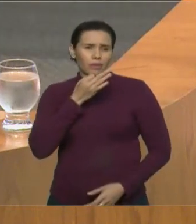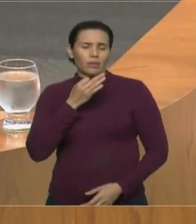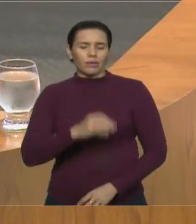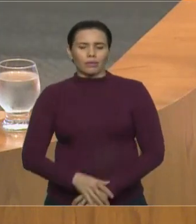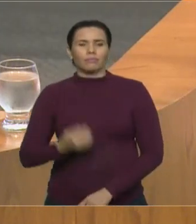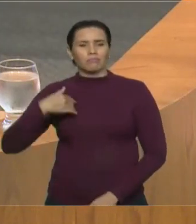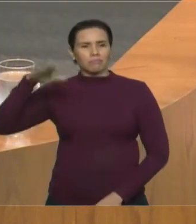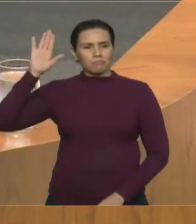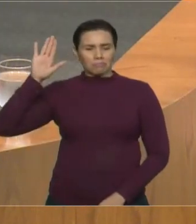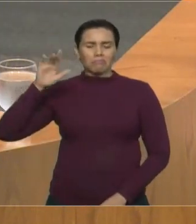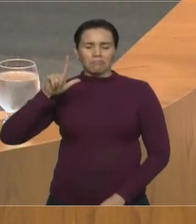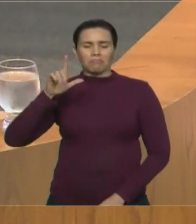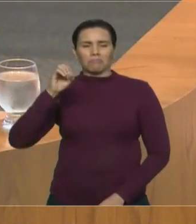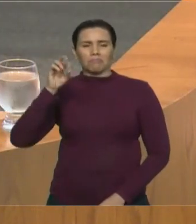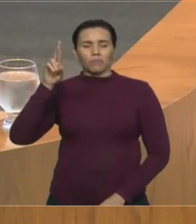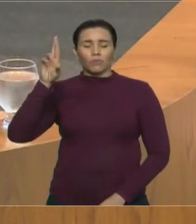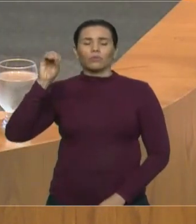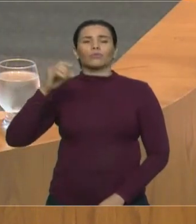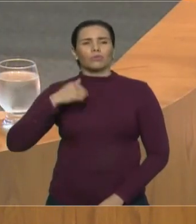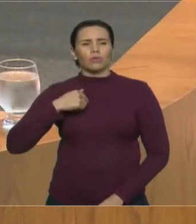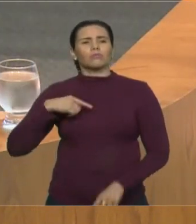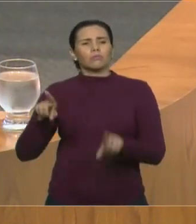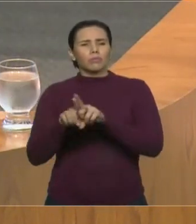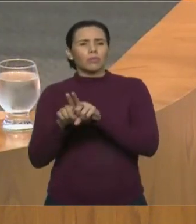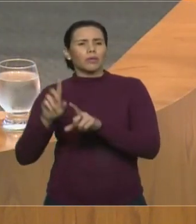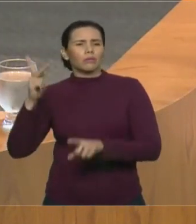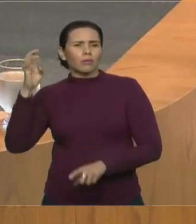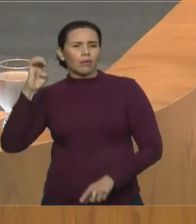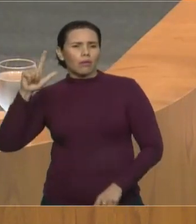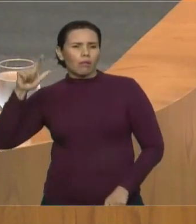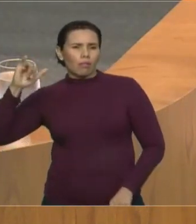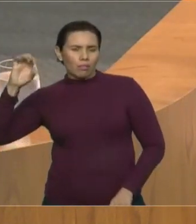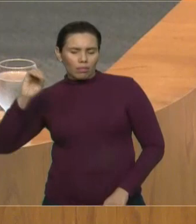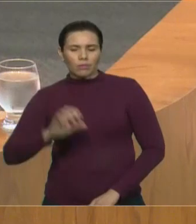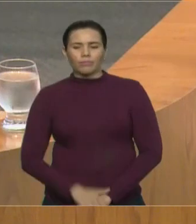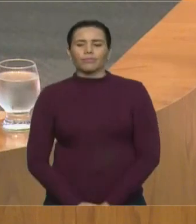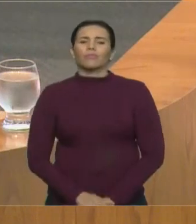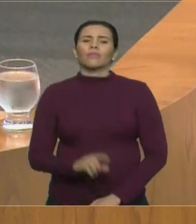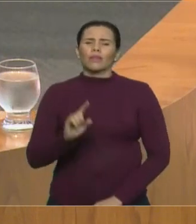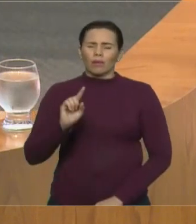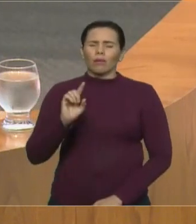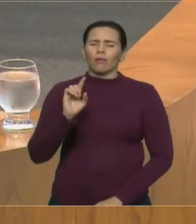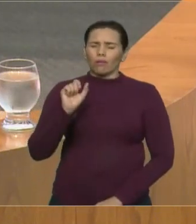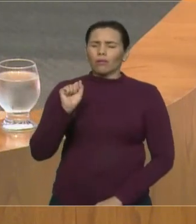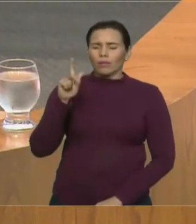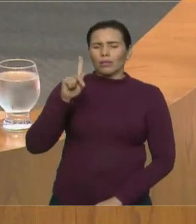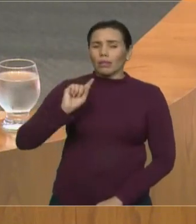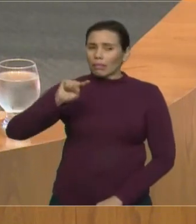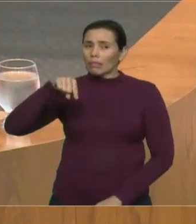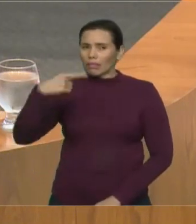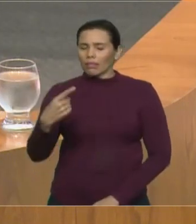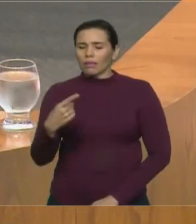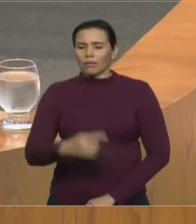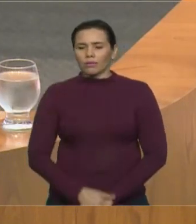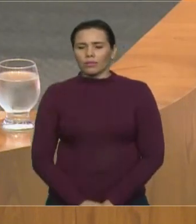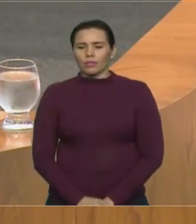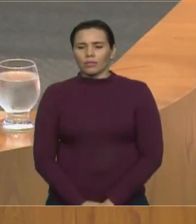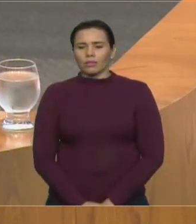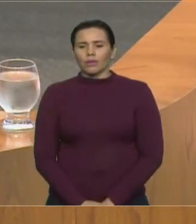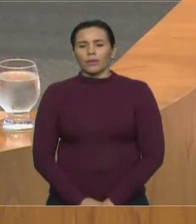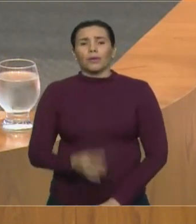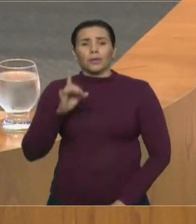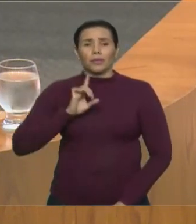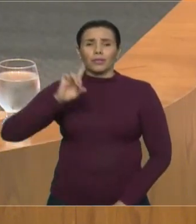Deixa eu só concluir aqui. Até aqui, o Senhor tem me ajudado. Deus é fiel em minha